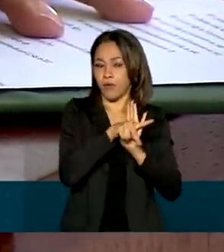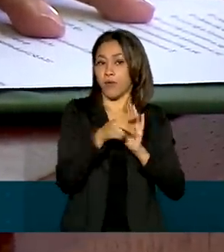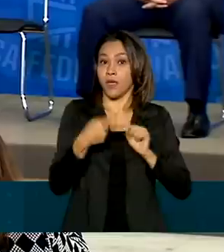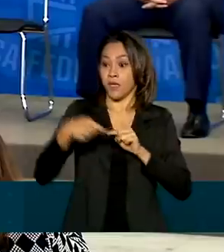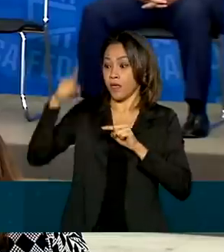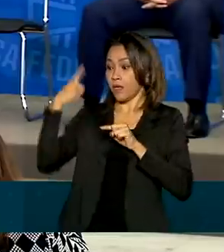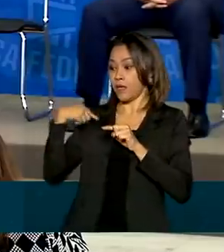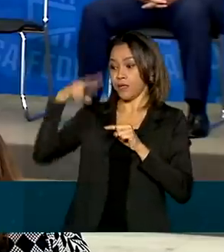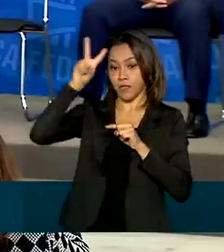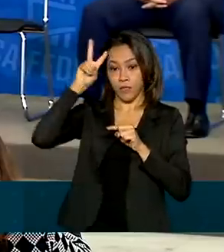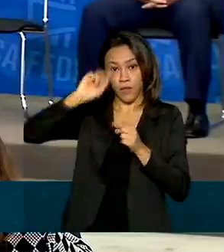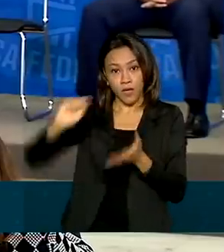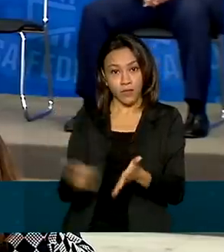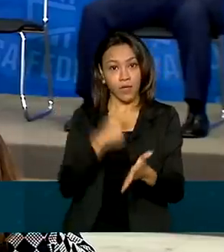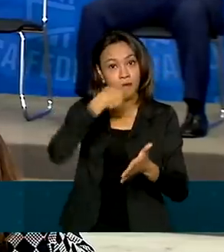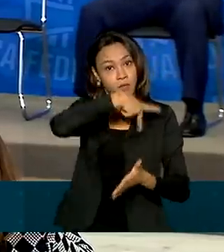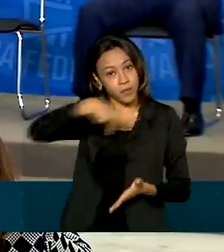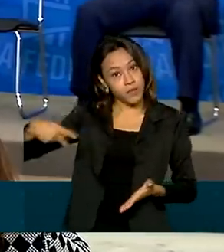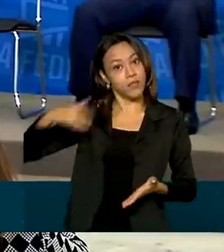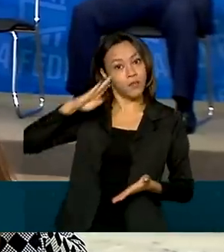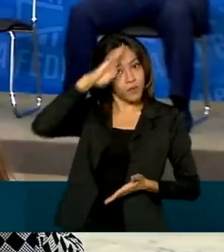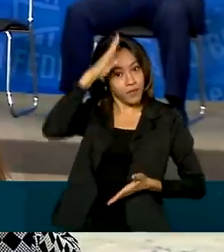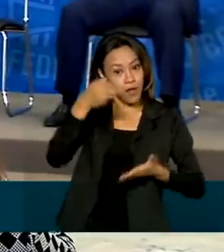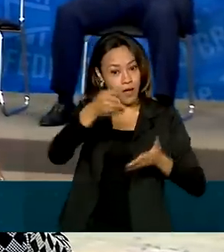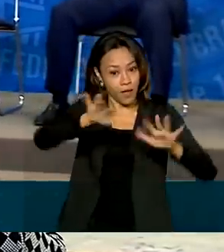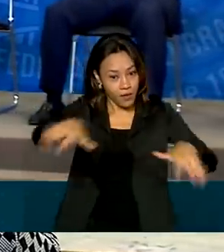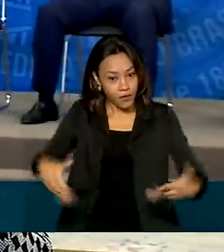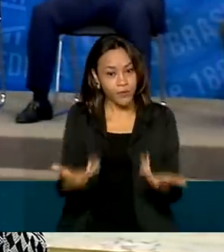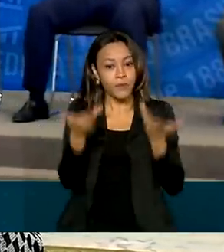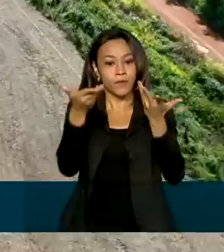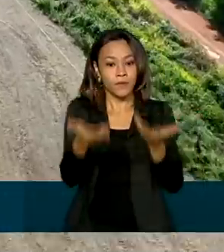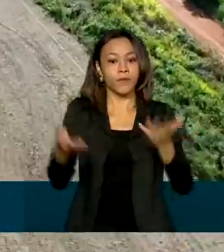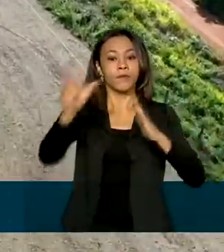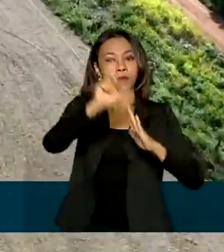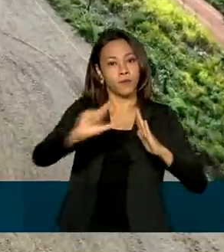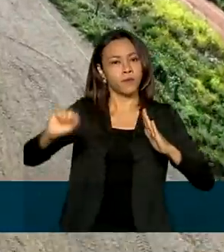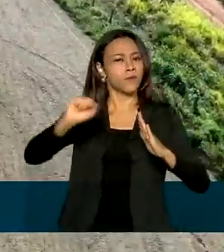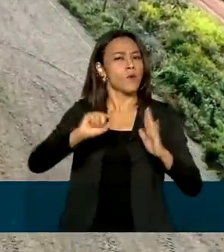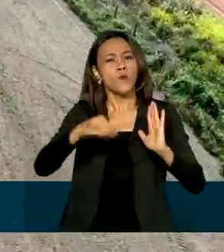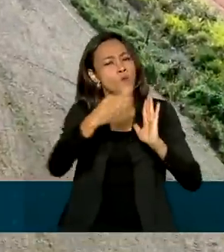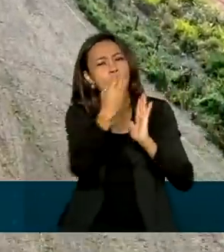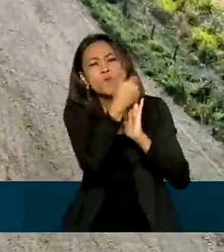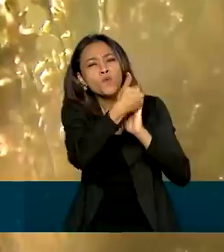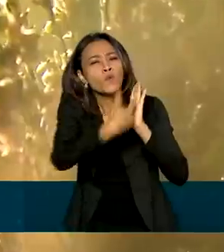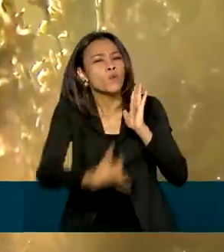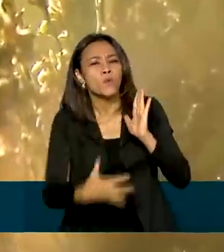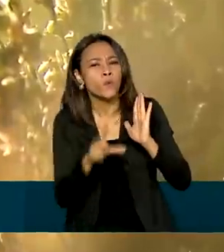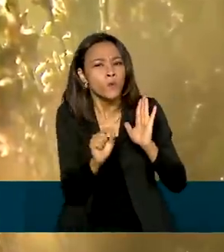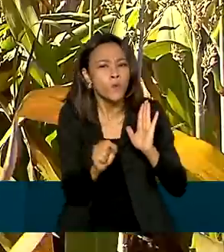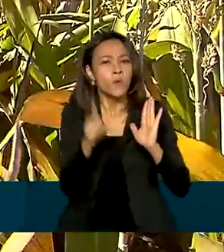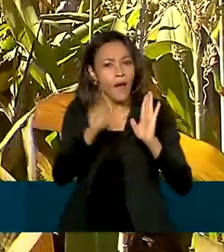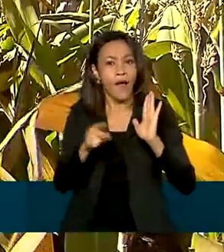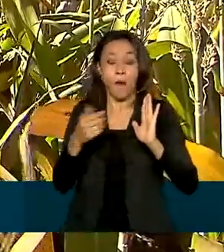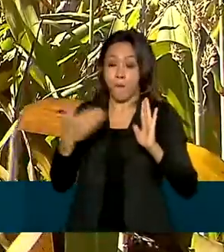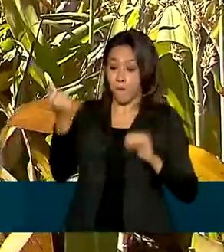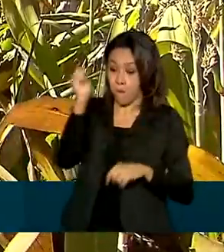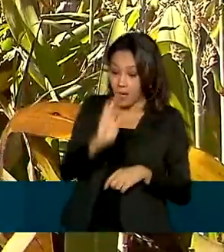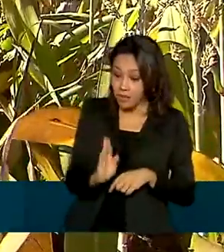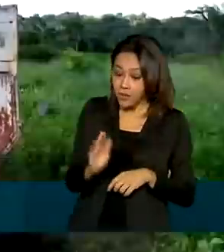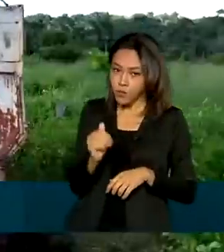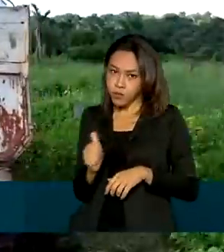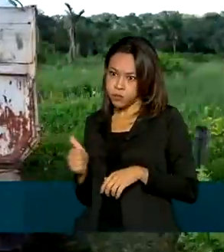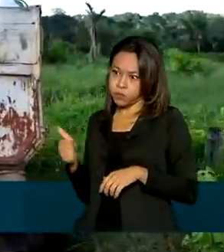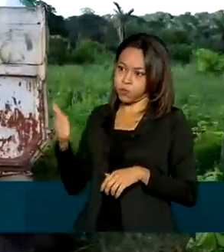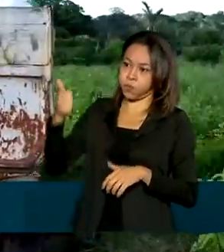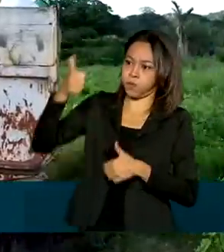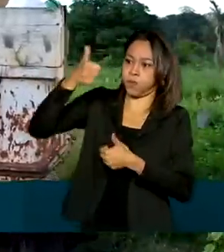-feira pelo presidente Jair Bolsonaro, em solenidade no Palácio do Planalto. A medida contribui para elevar a posição do Brasil no Doing Business,